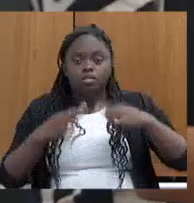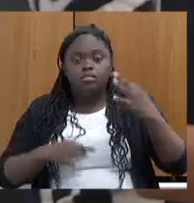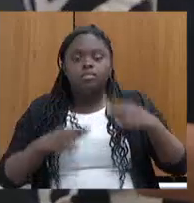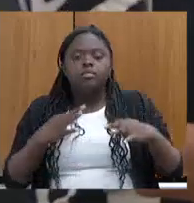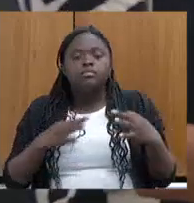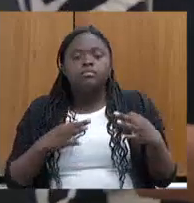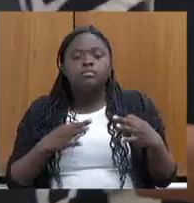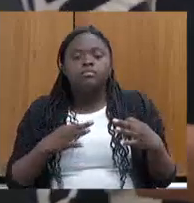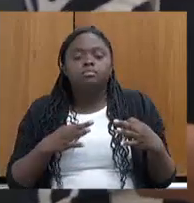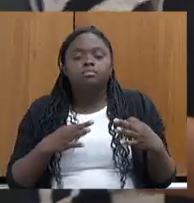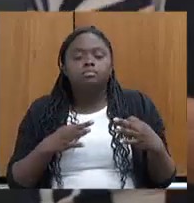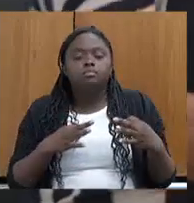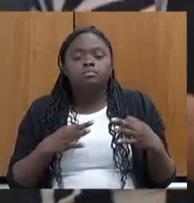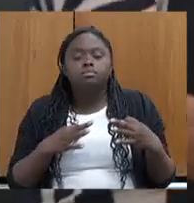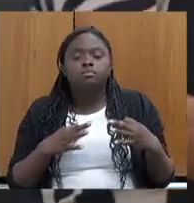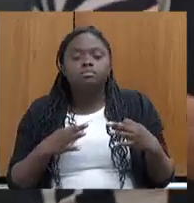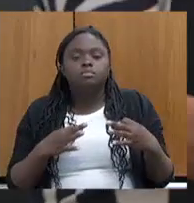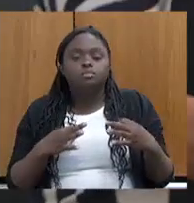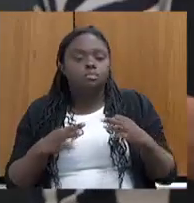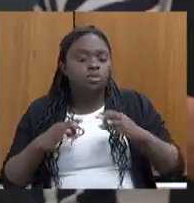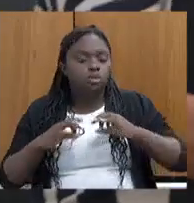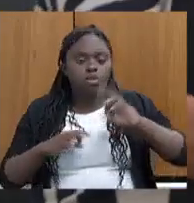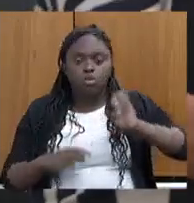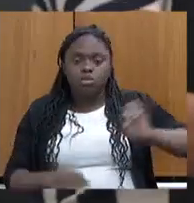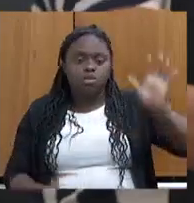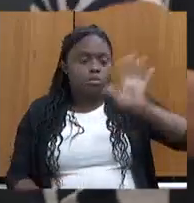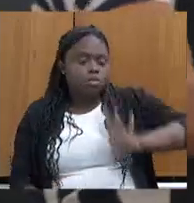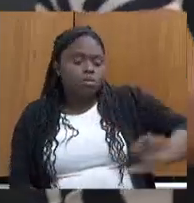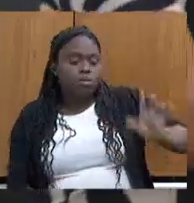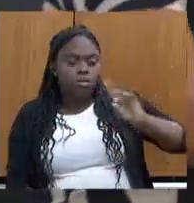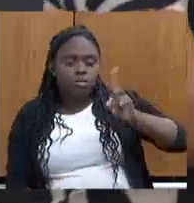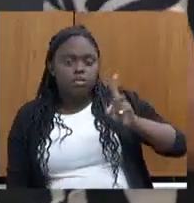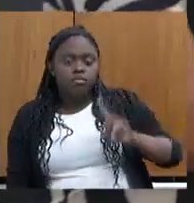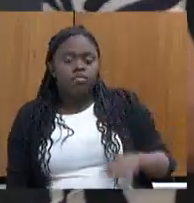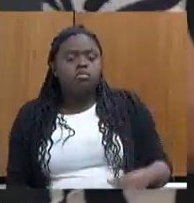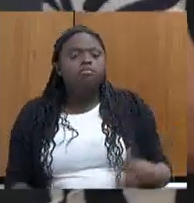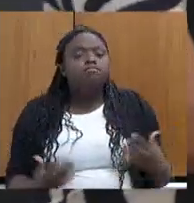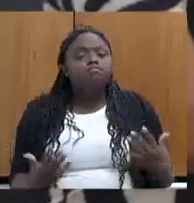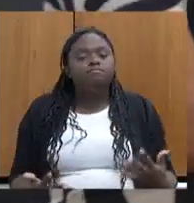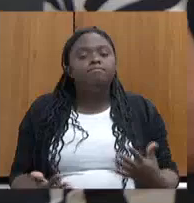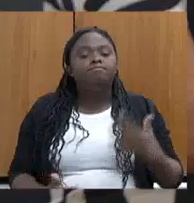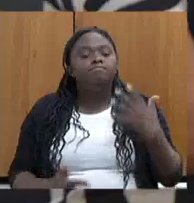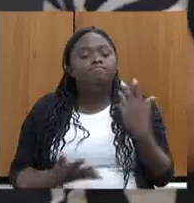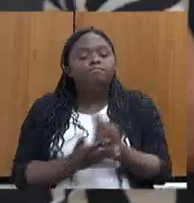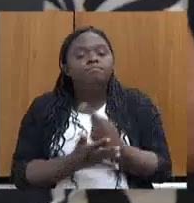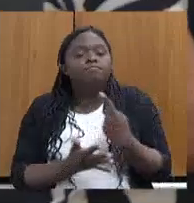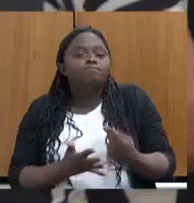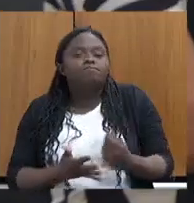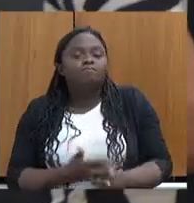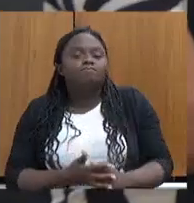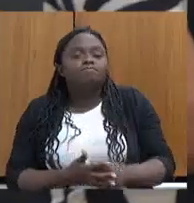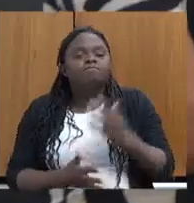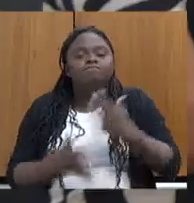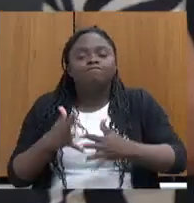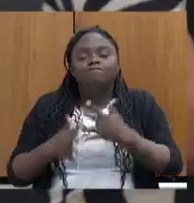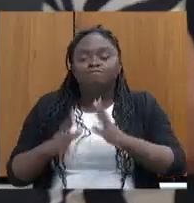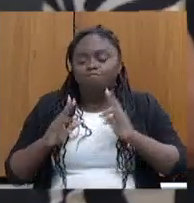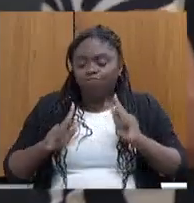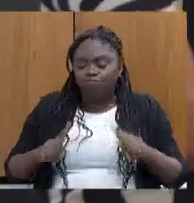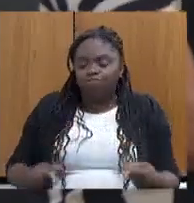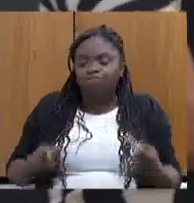se efetiva no Estado, e ela recai sobre os direitos humanos. Nós precisamos de ações concretas